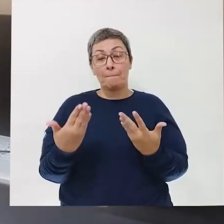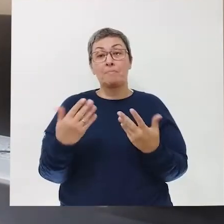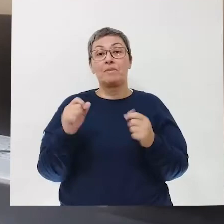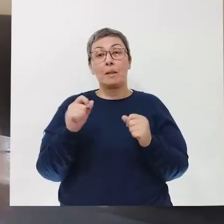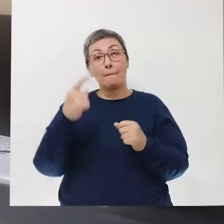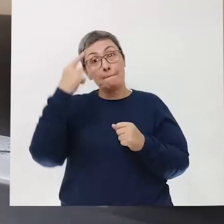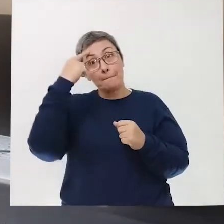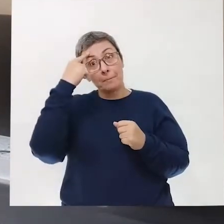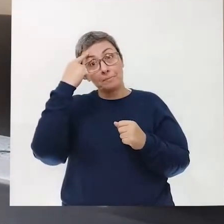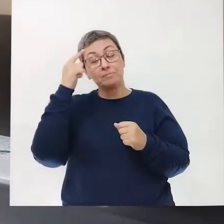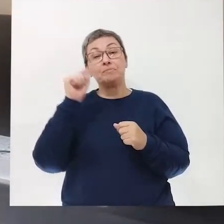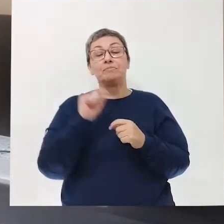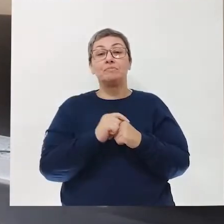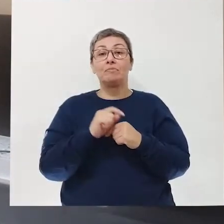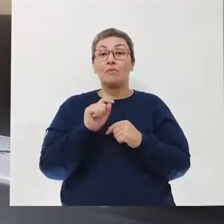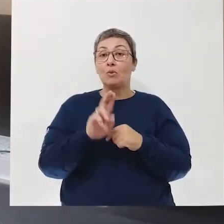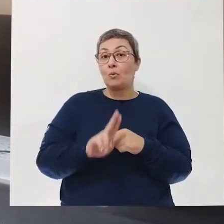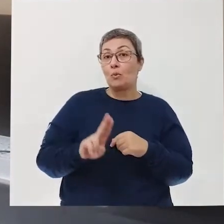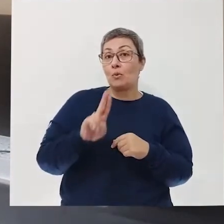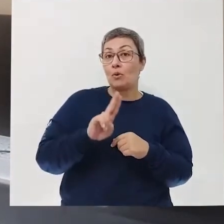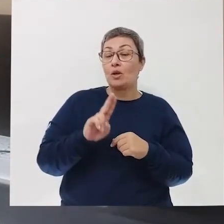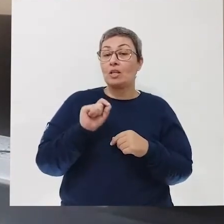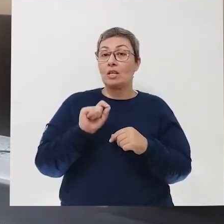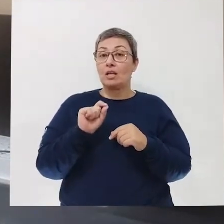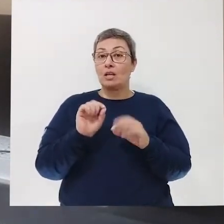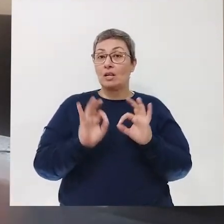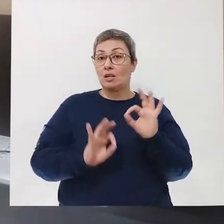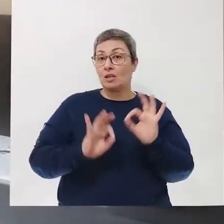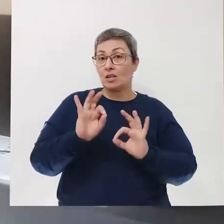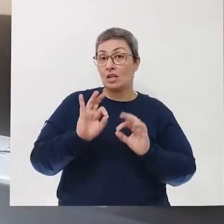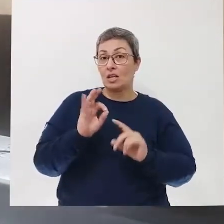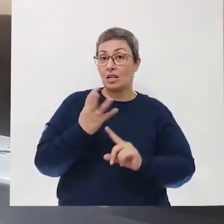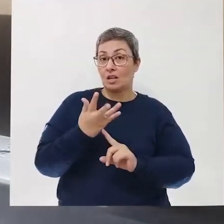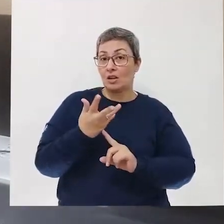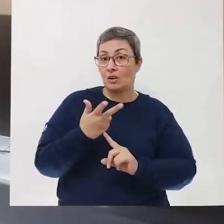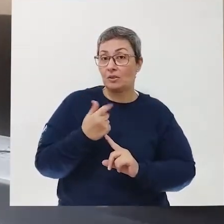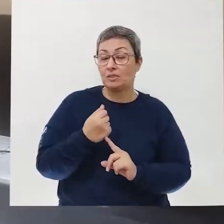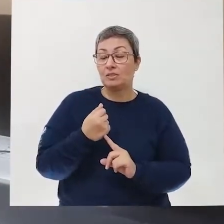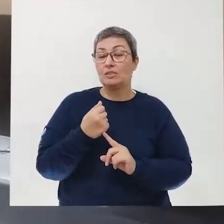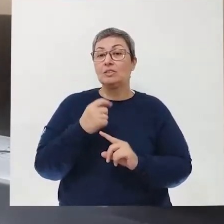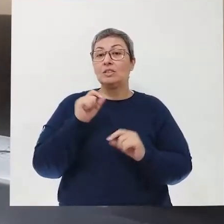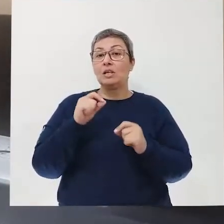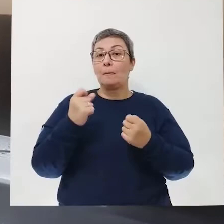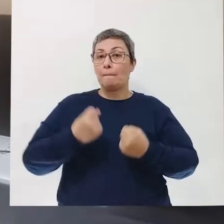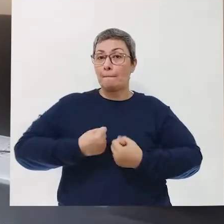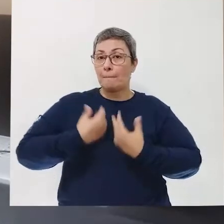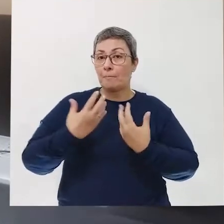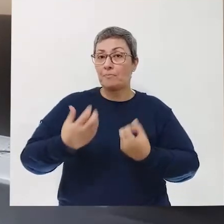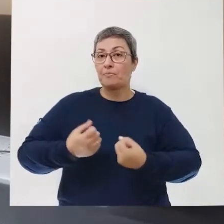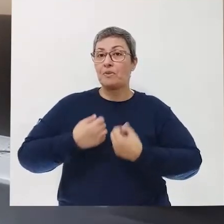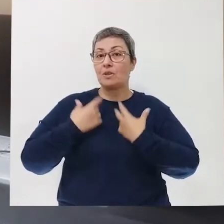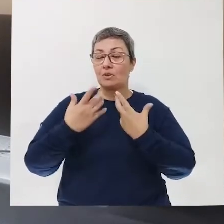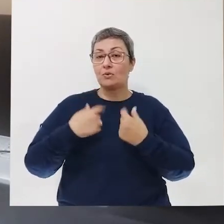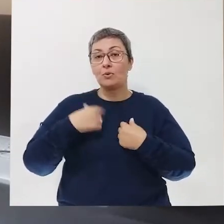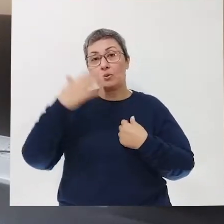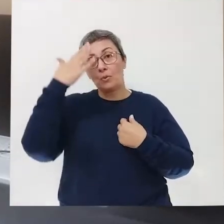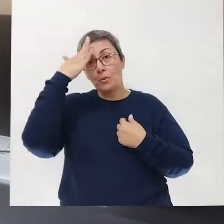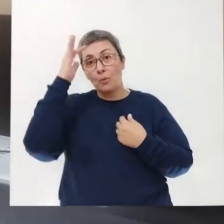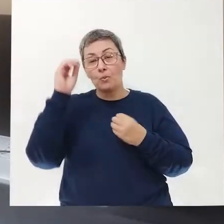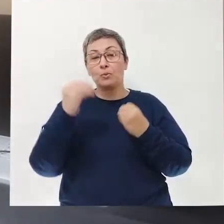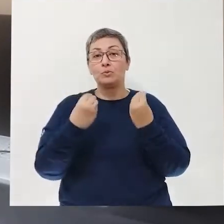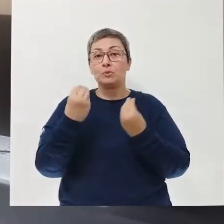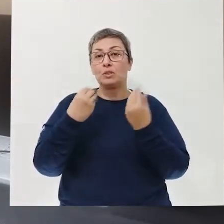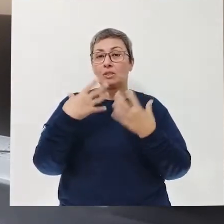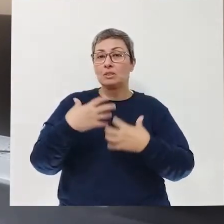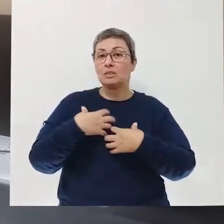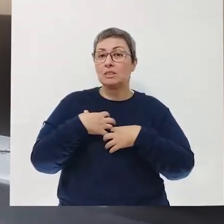pensa nisso usa a ferramenta da arte pra expressar o que você entende o que